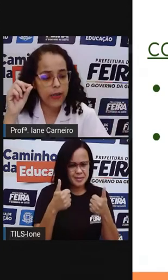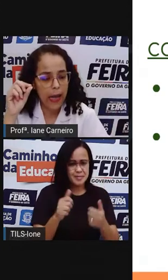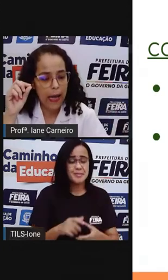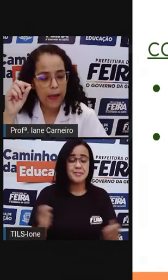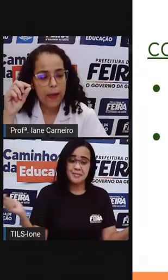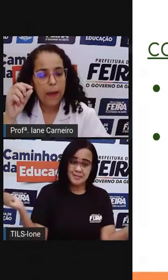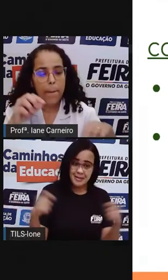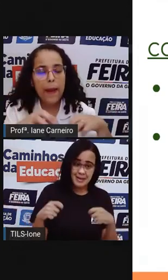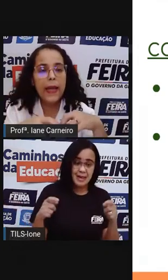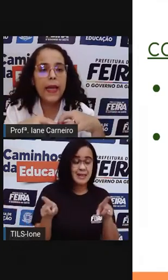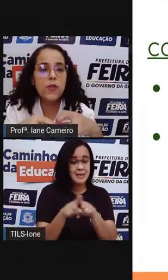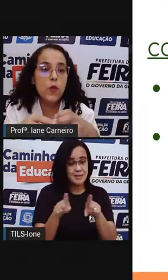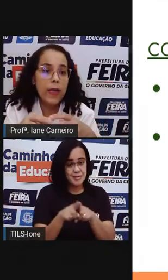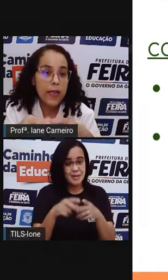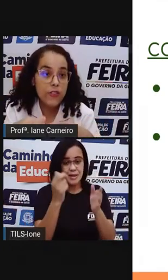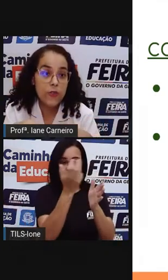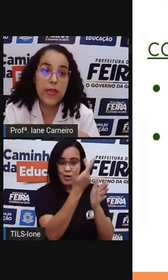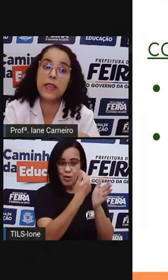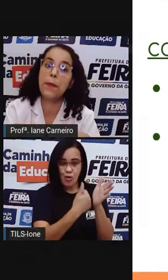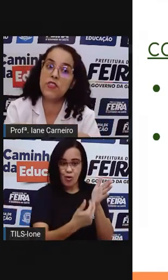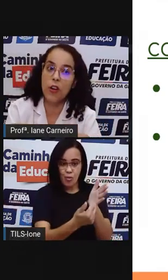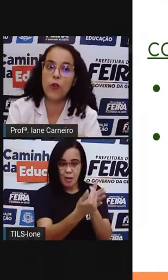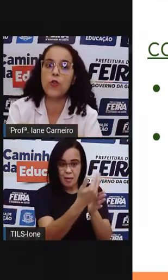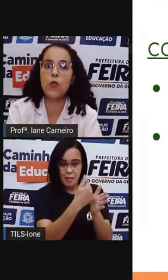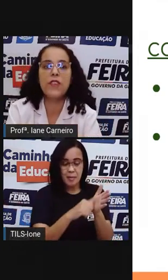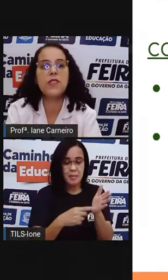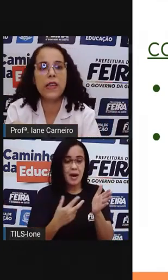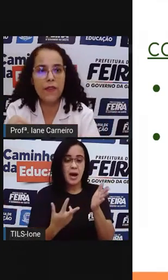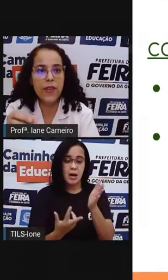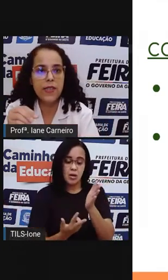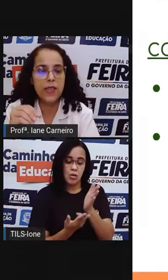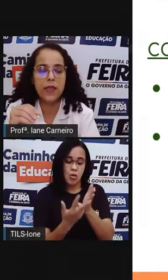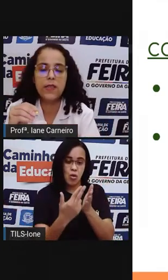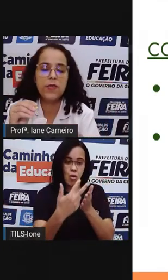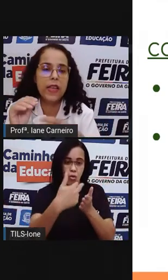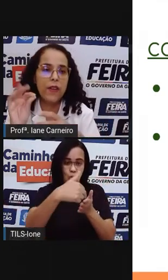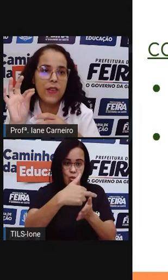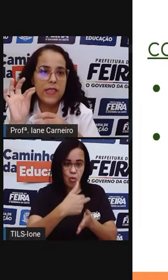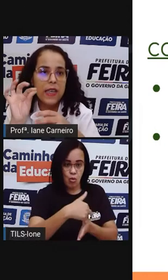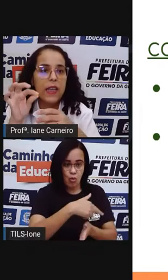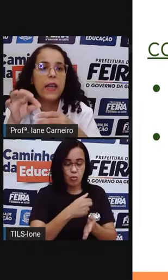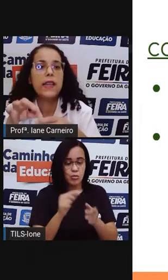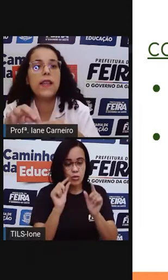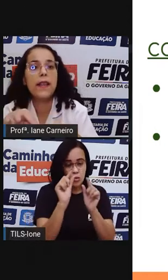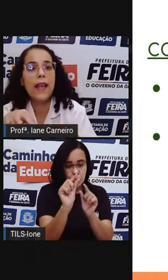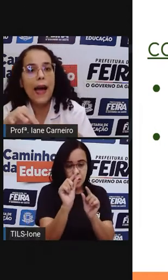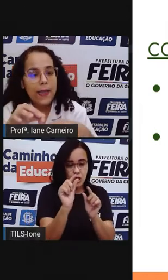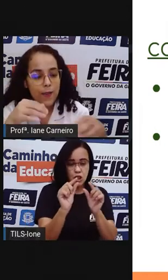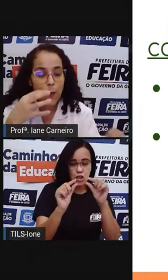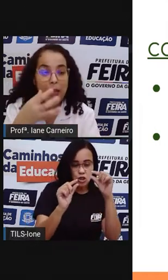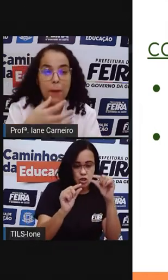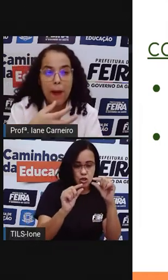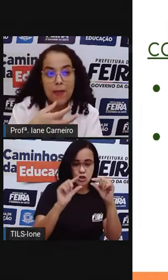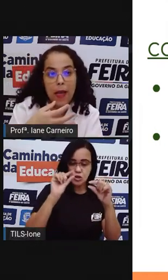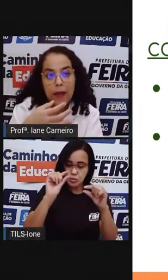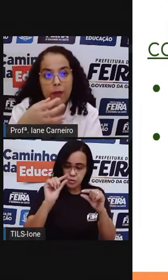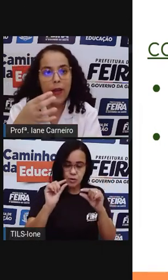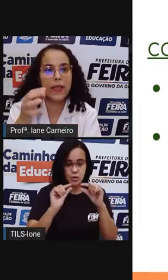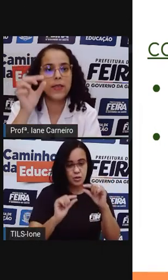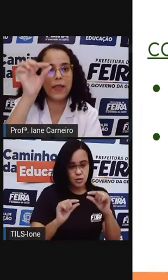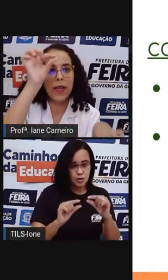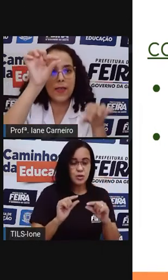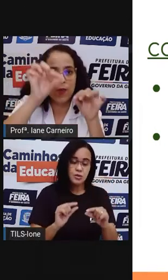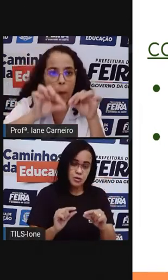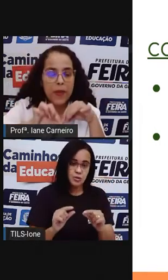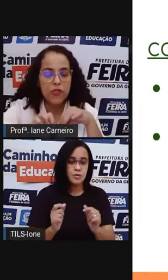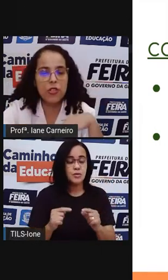recortar pequenos quadradinhos. E aí, também, de acordo com o que você quer fazer. Se você quer fazer detalhes, como aquele passarinho,